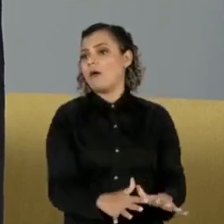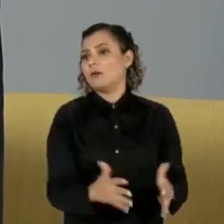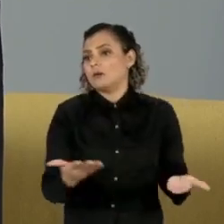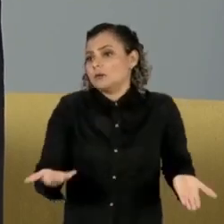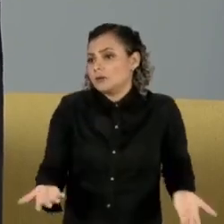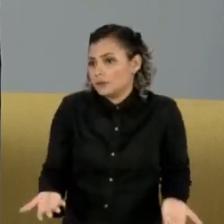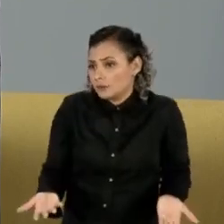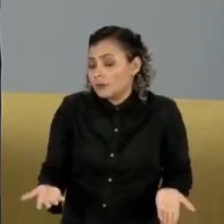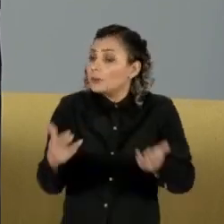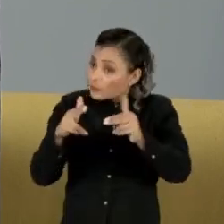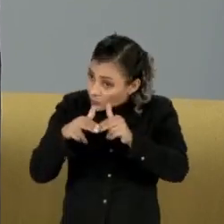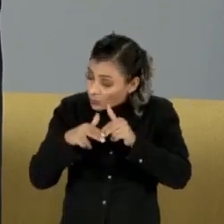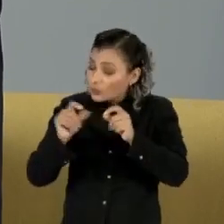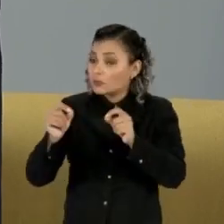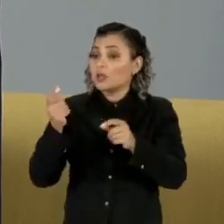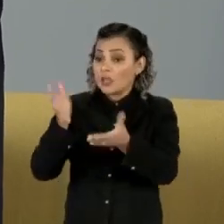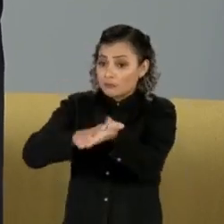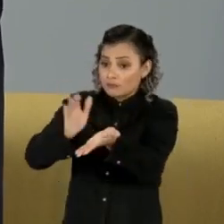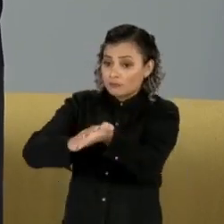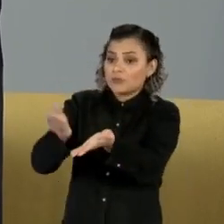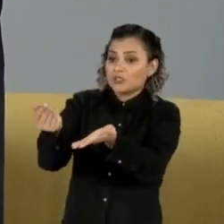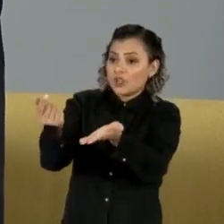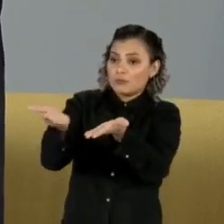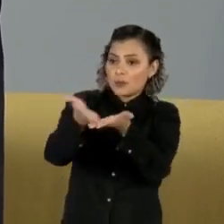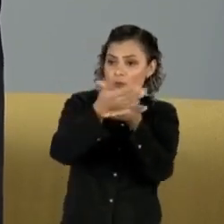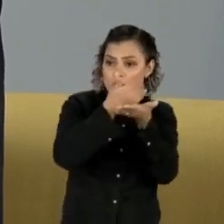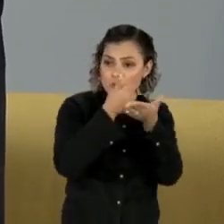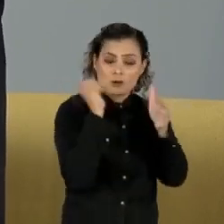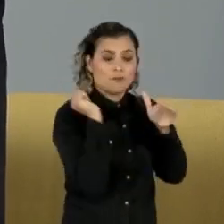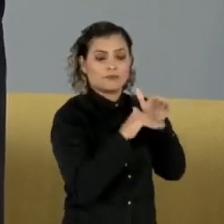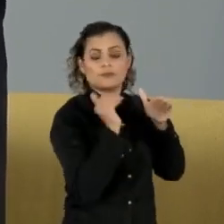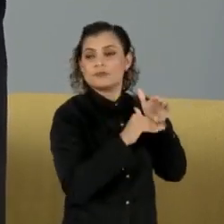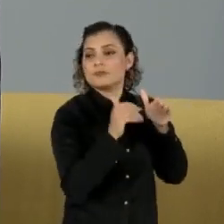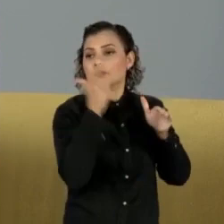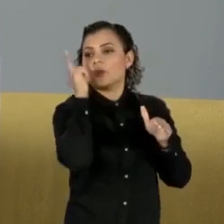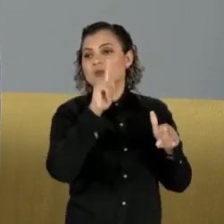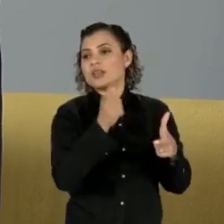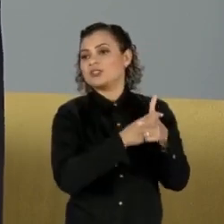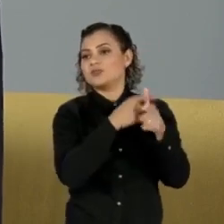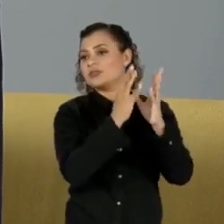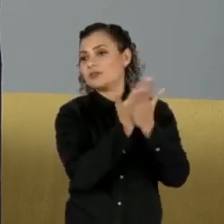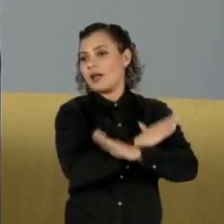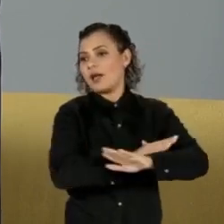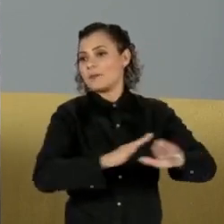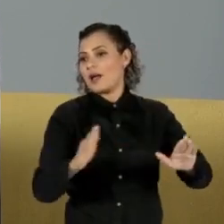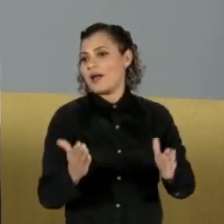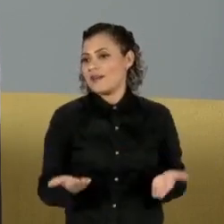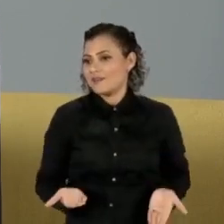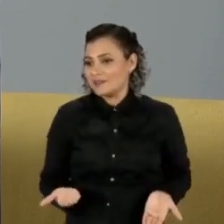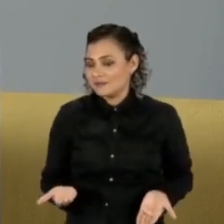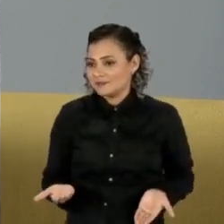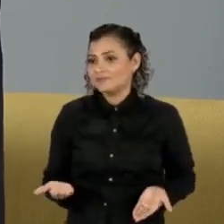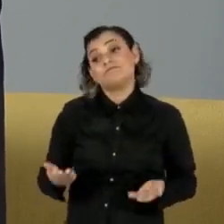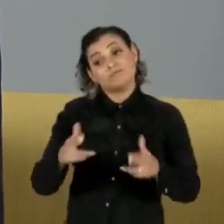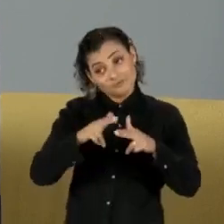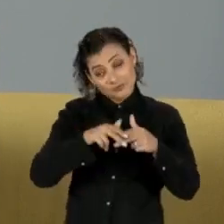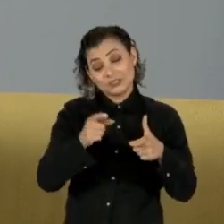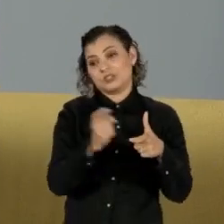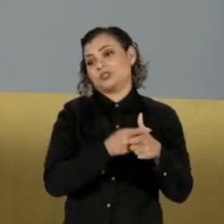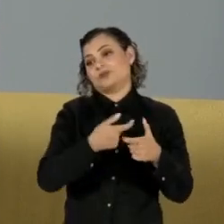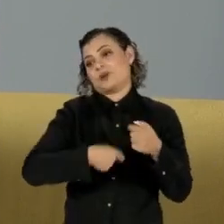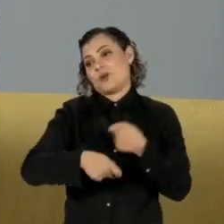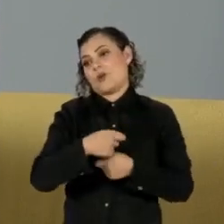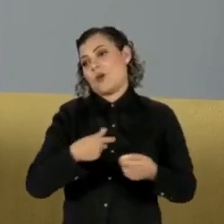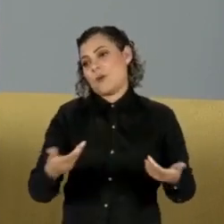dessa receita, que poderia fazer jus e atender essa demanda e esse déficit econômico alegado pelo